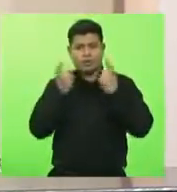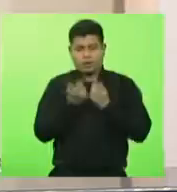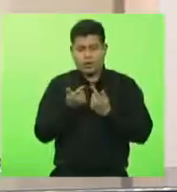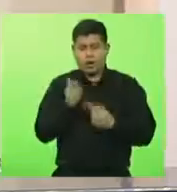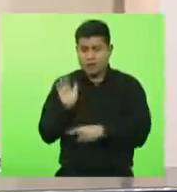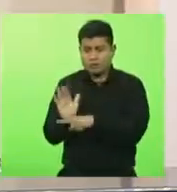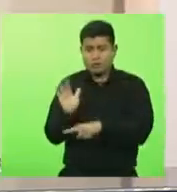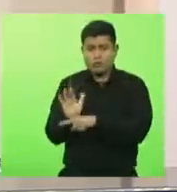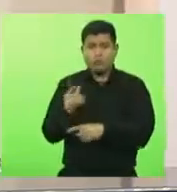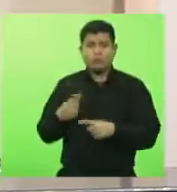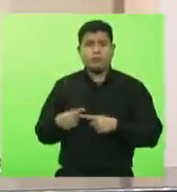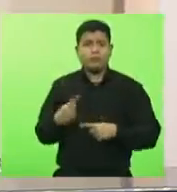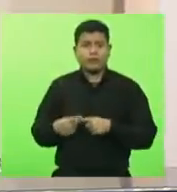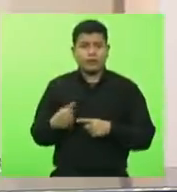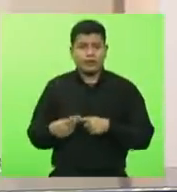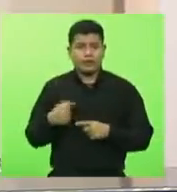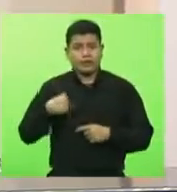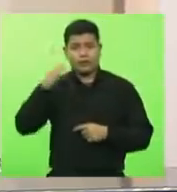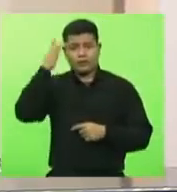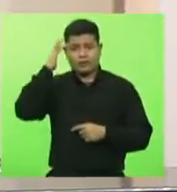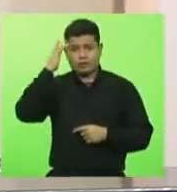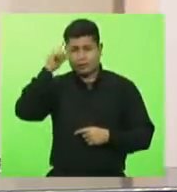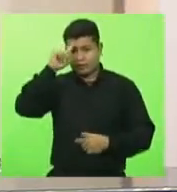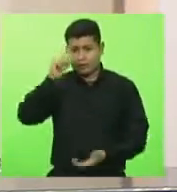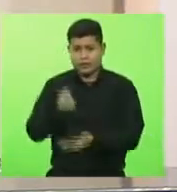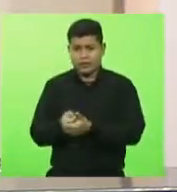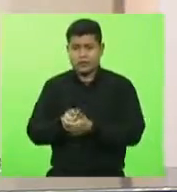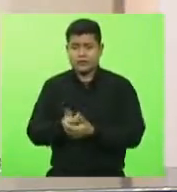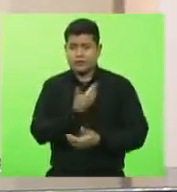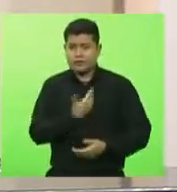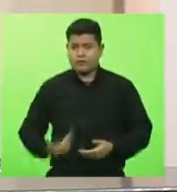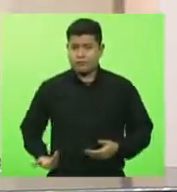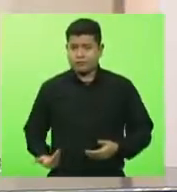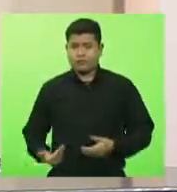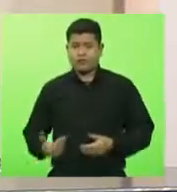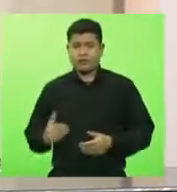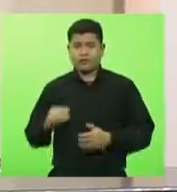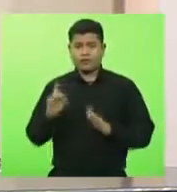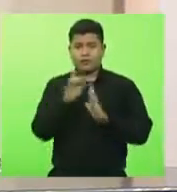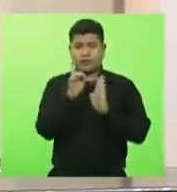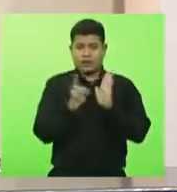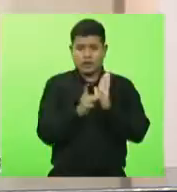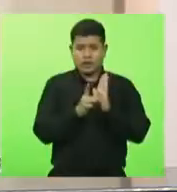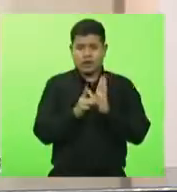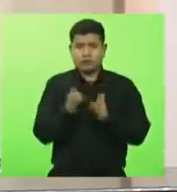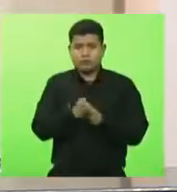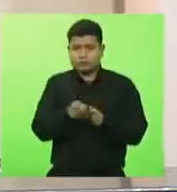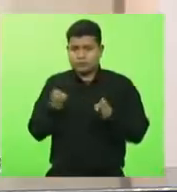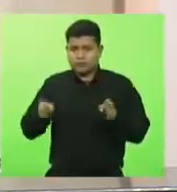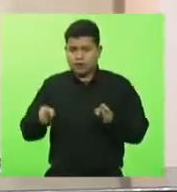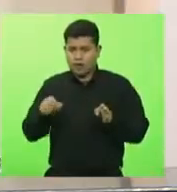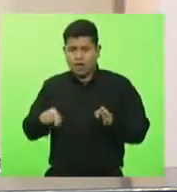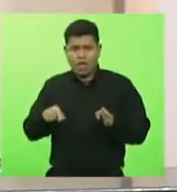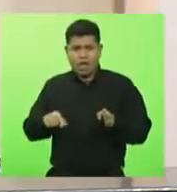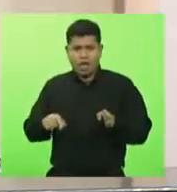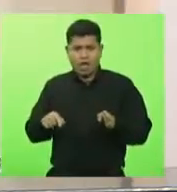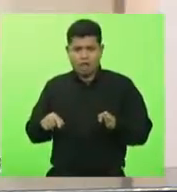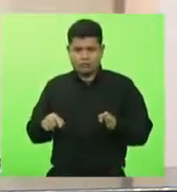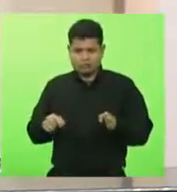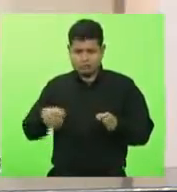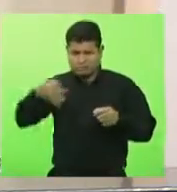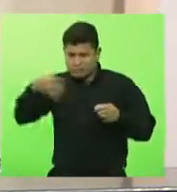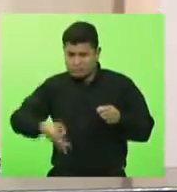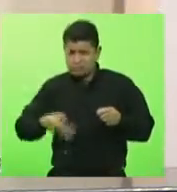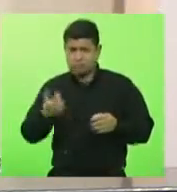porque eu vejo que o ato editado pelo governo, que é um decreto prorrogando este prazo, para mim não tem validade, porque o